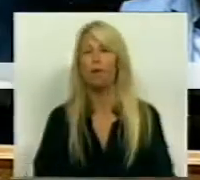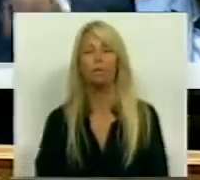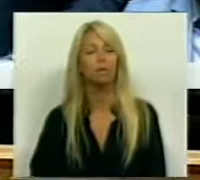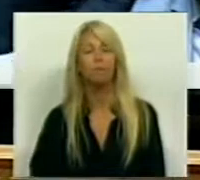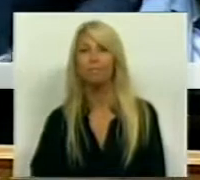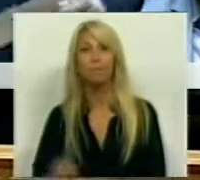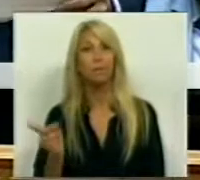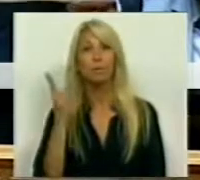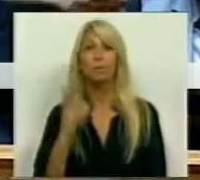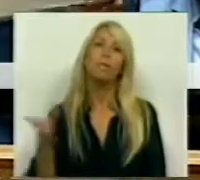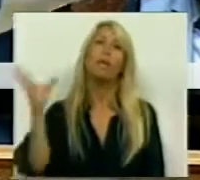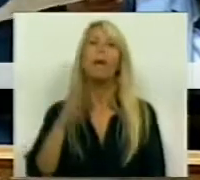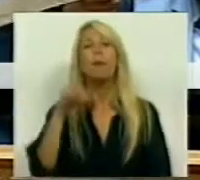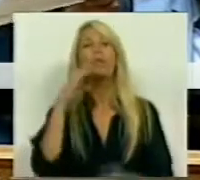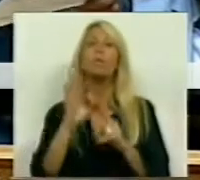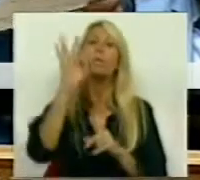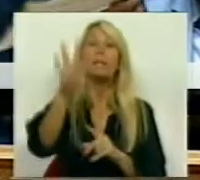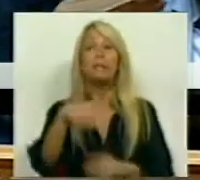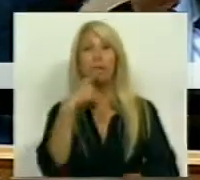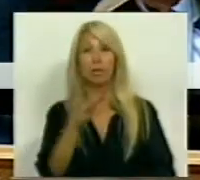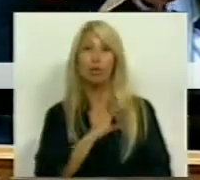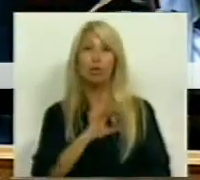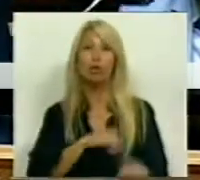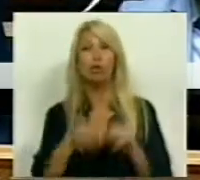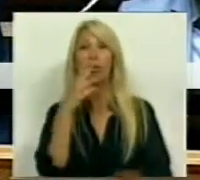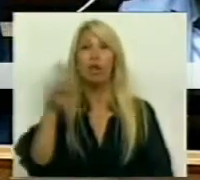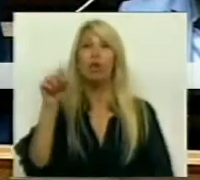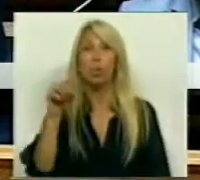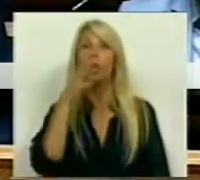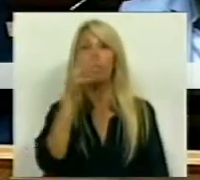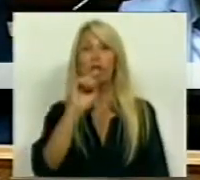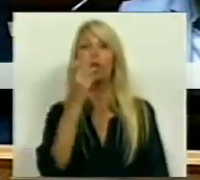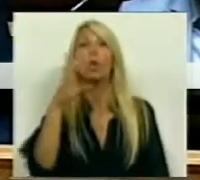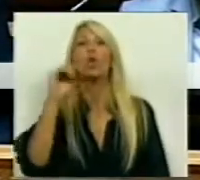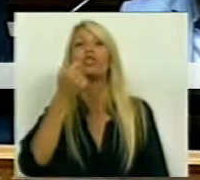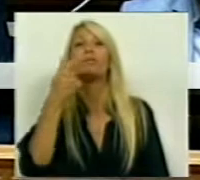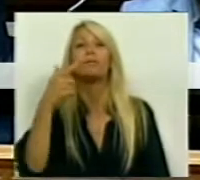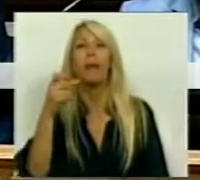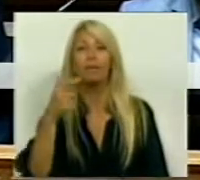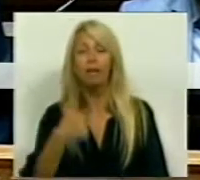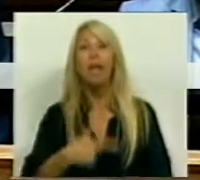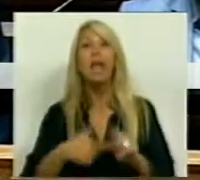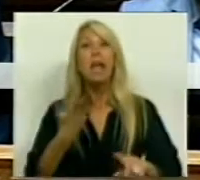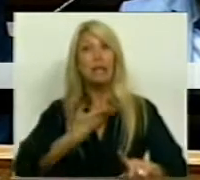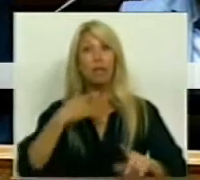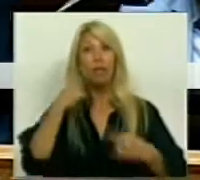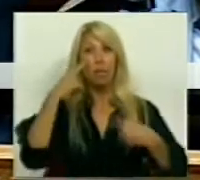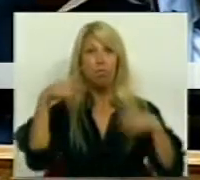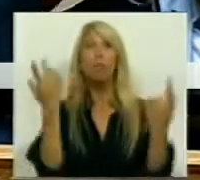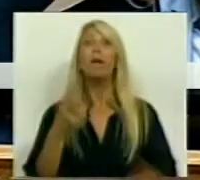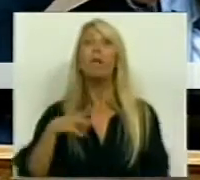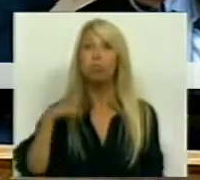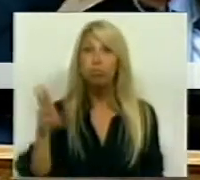sinal, citando ali o Sr. Deputado Nuno Magalhães. Diz a Eurostat, dívida pública portuguesa sobe para